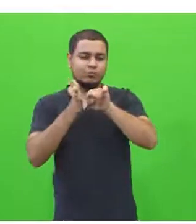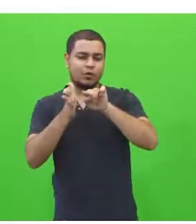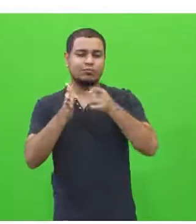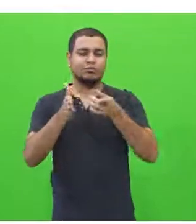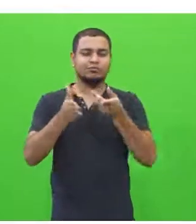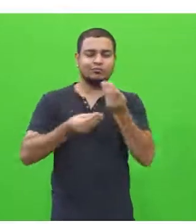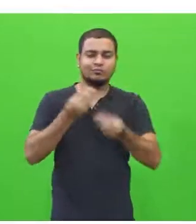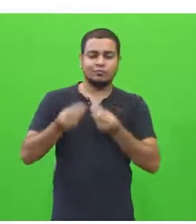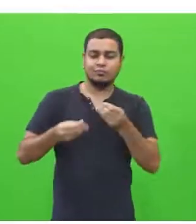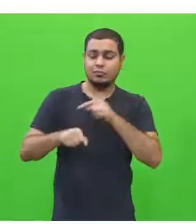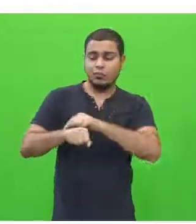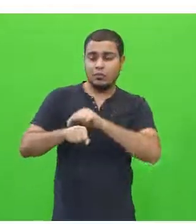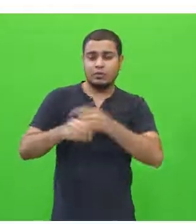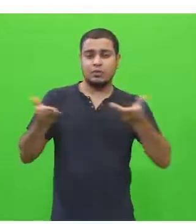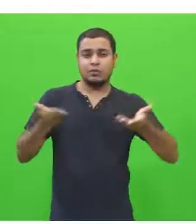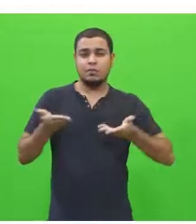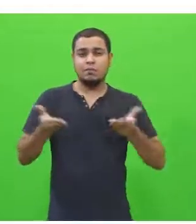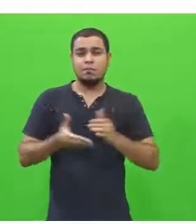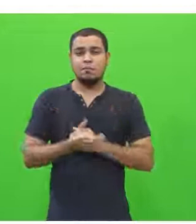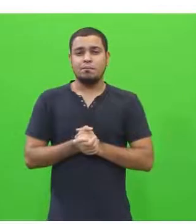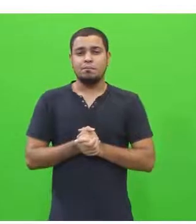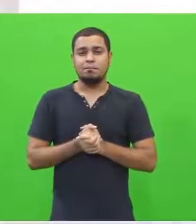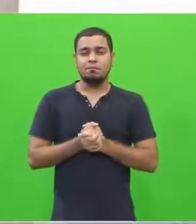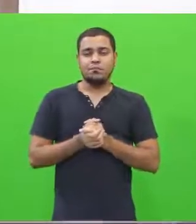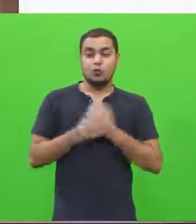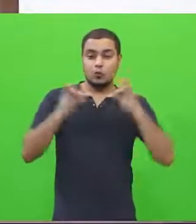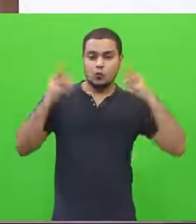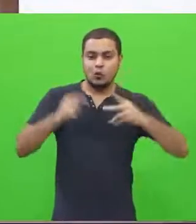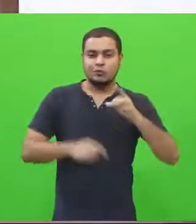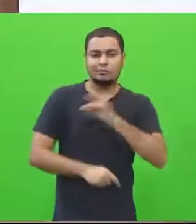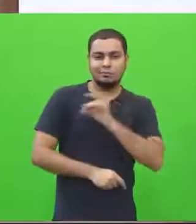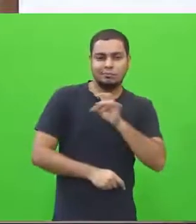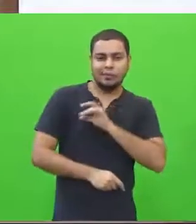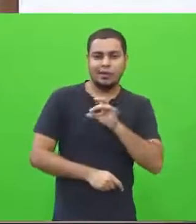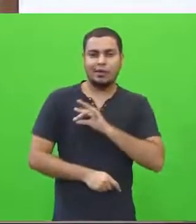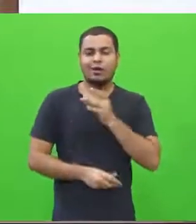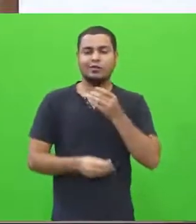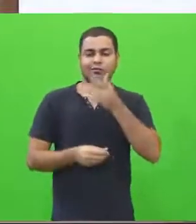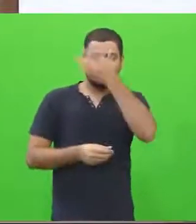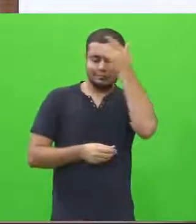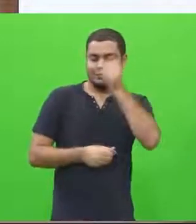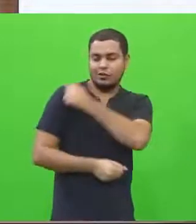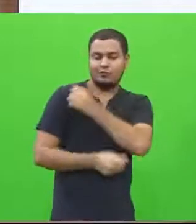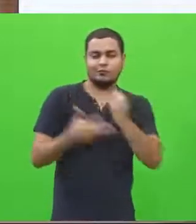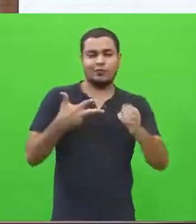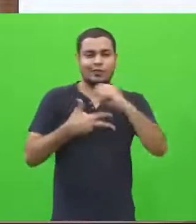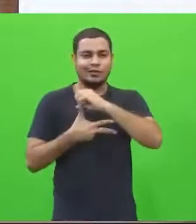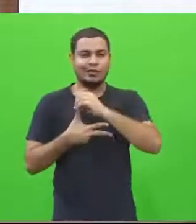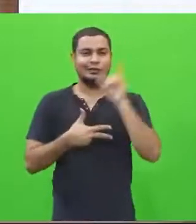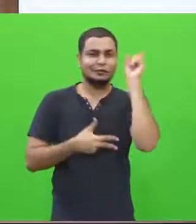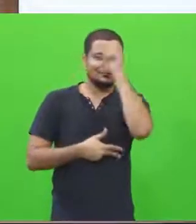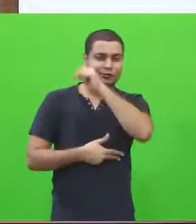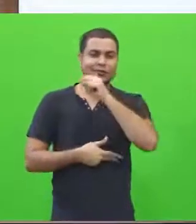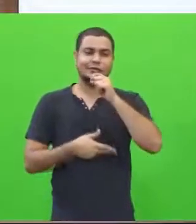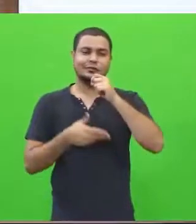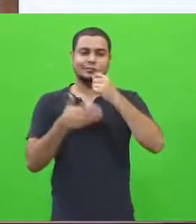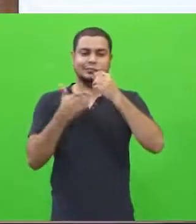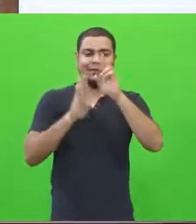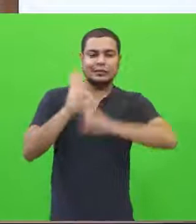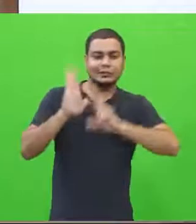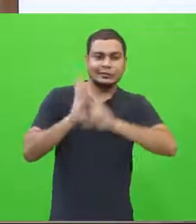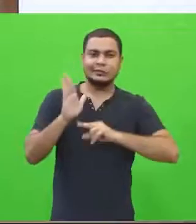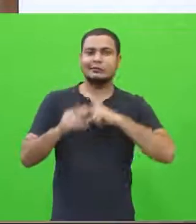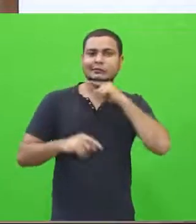esse momento, que é um bicho papão para todos, para quem participa do processo do Enem, especificamente na redação,